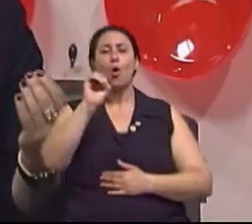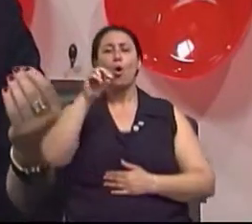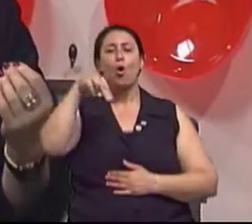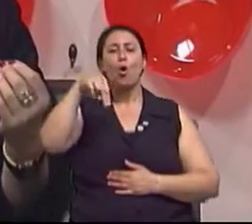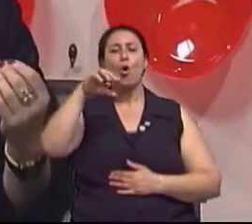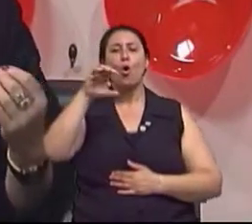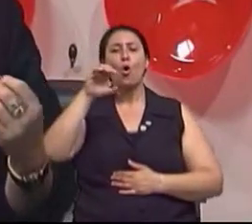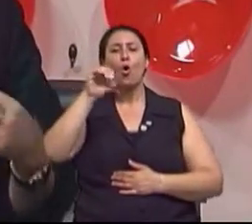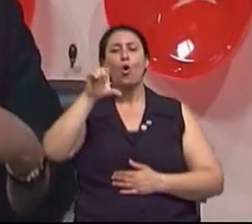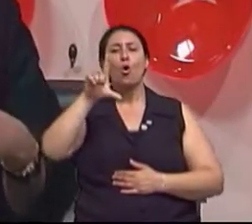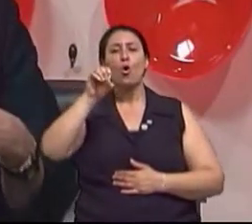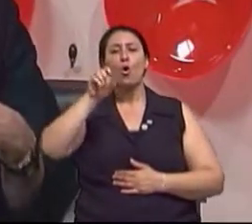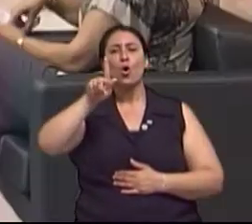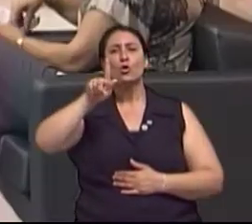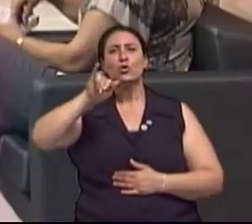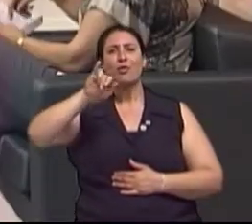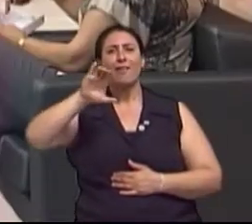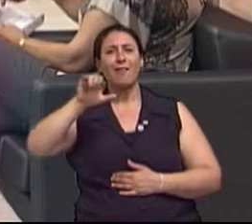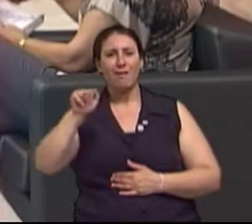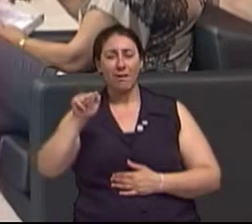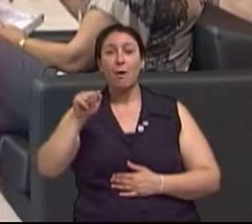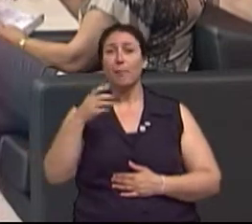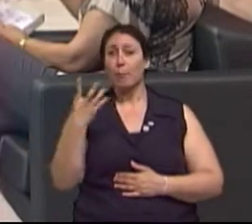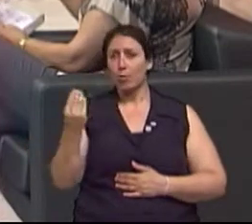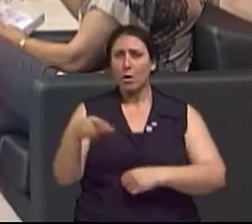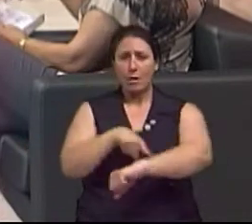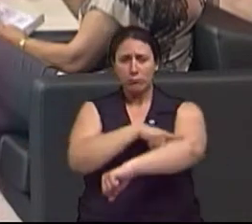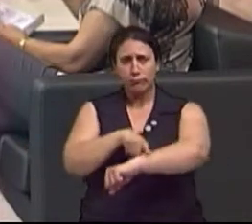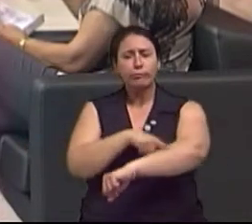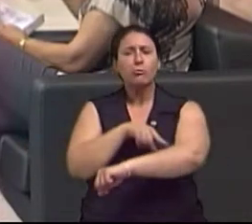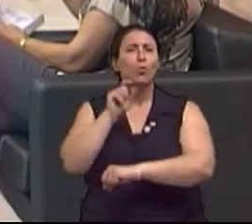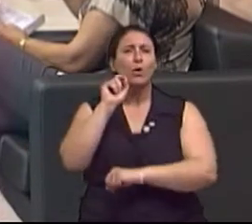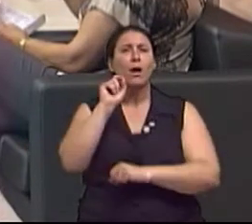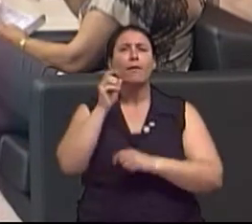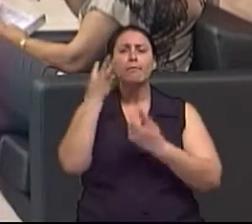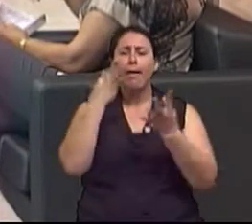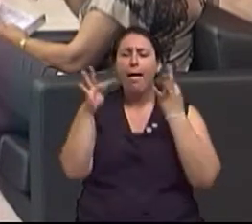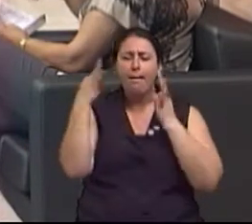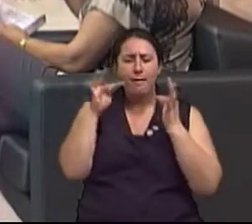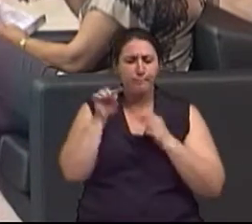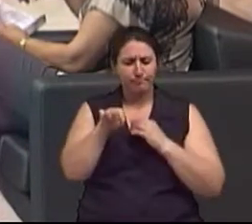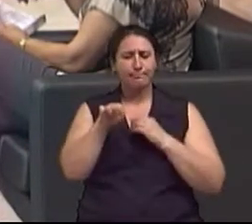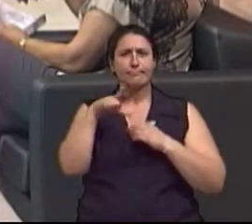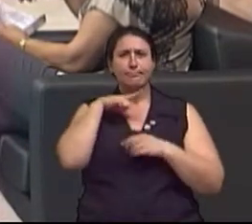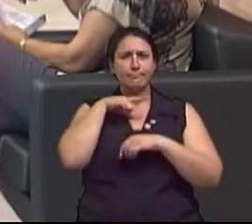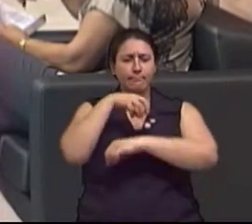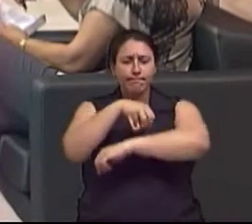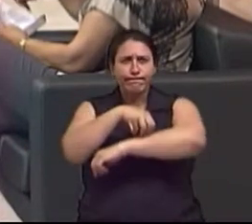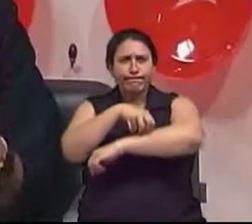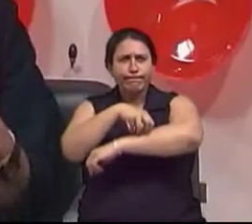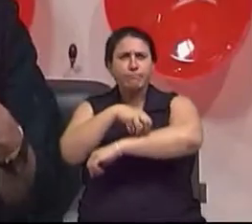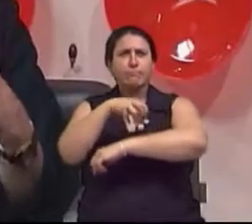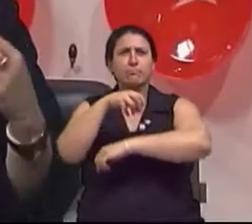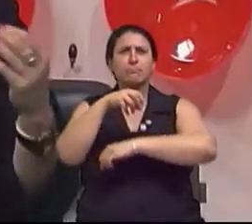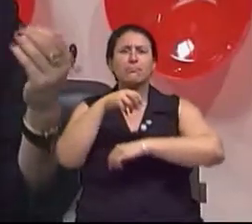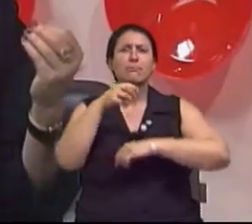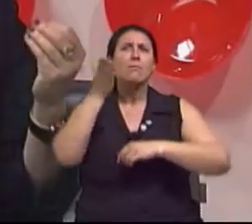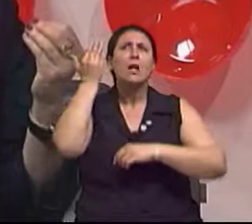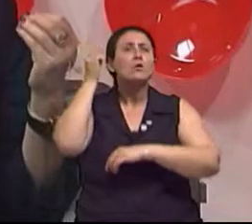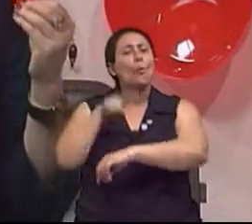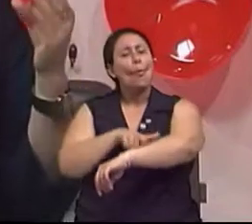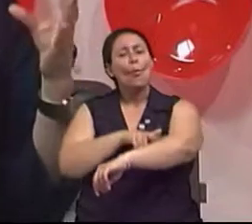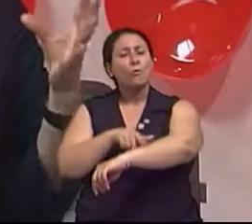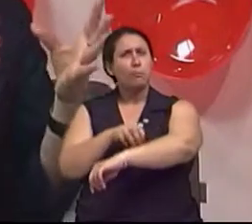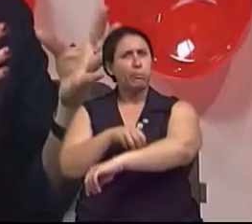sim, vão falar disso. dermatologistas são pioneiros em grandes técnicas cirúrgicas em que realmente, muitas